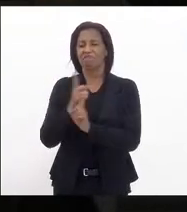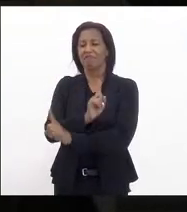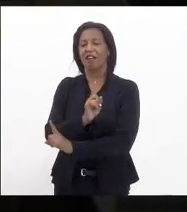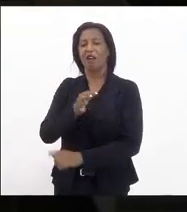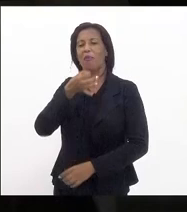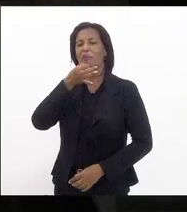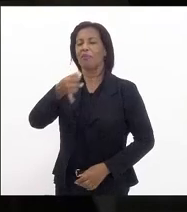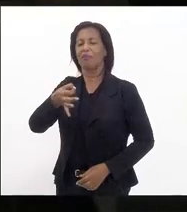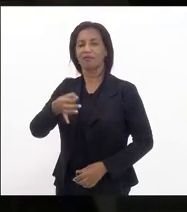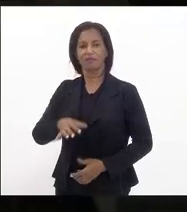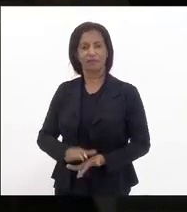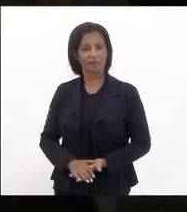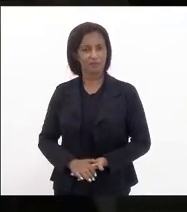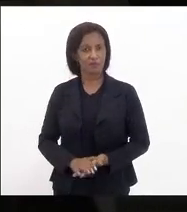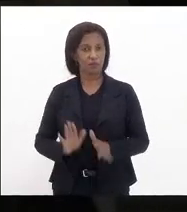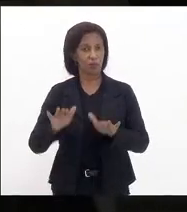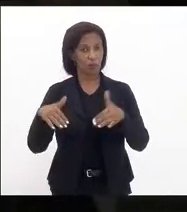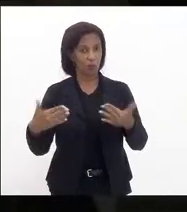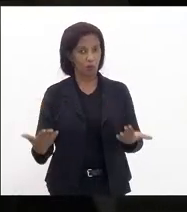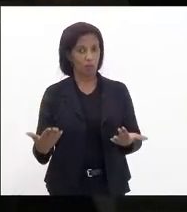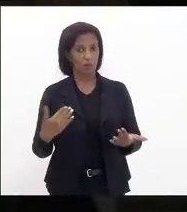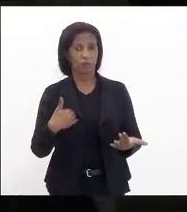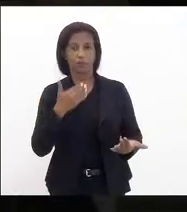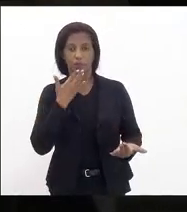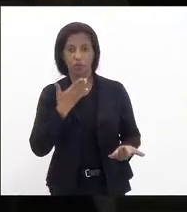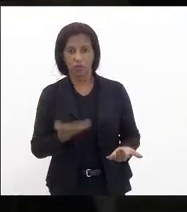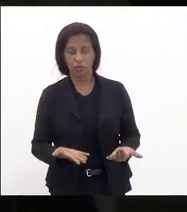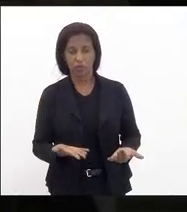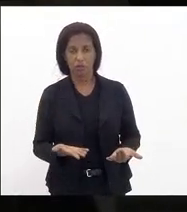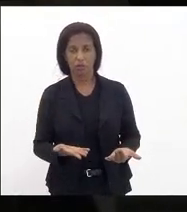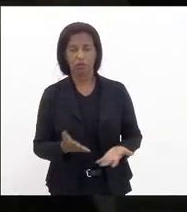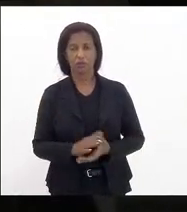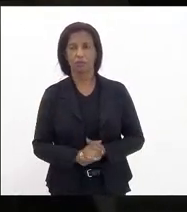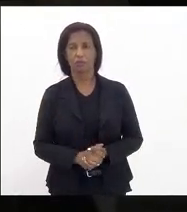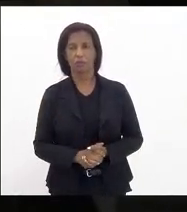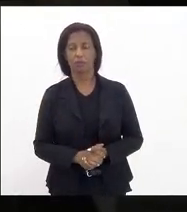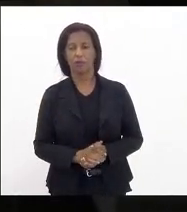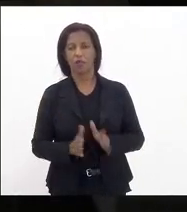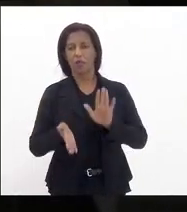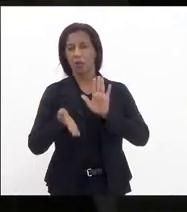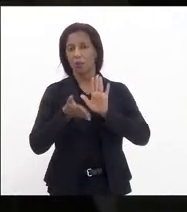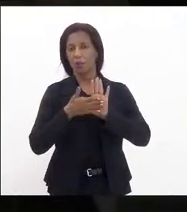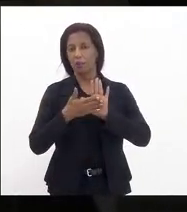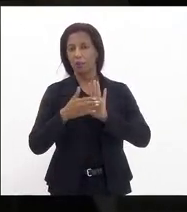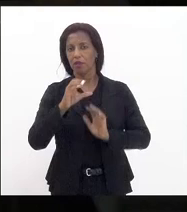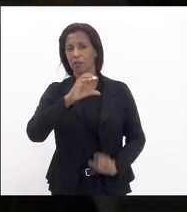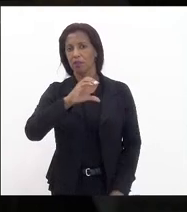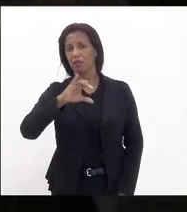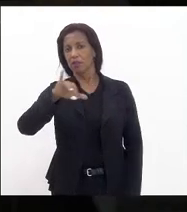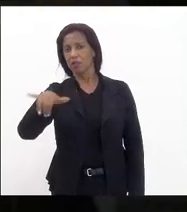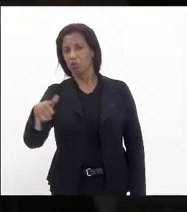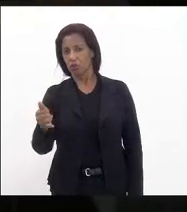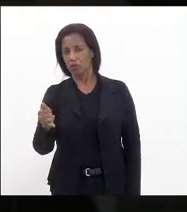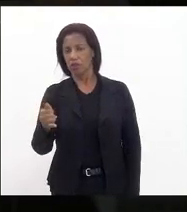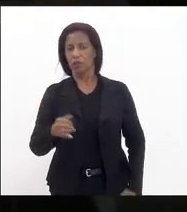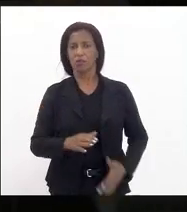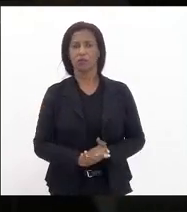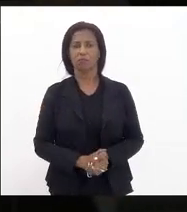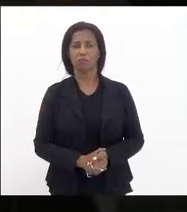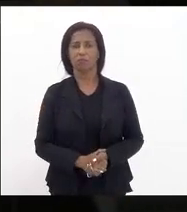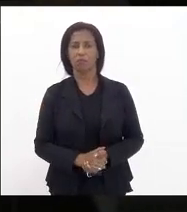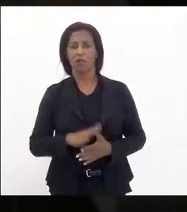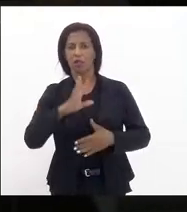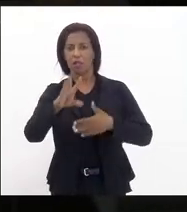quando pedi que no parecer da CCJ na